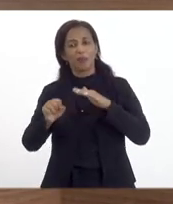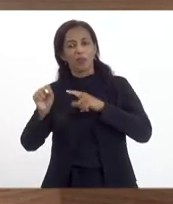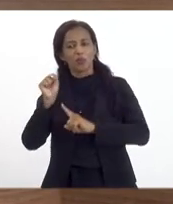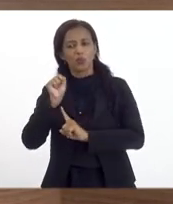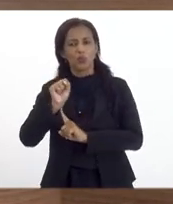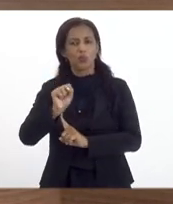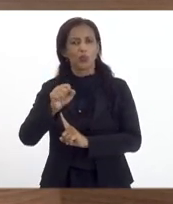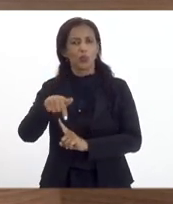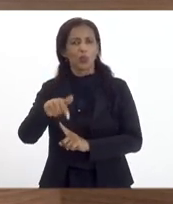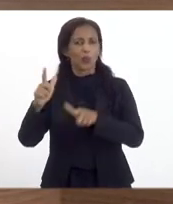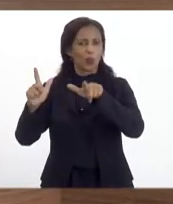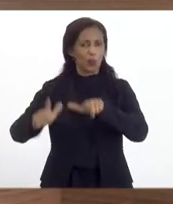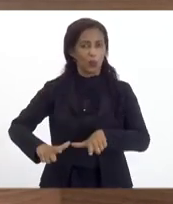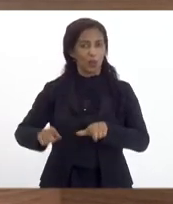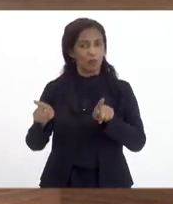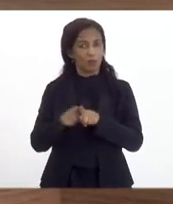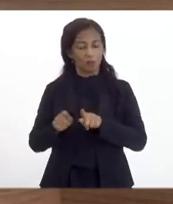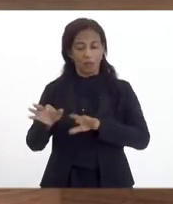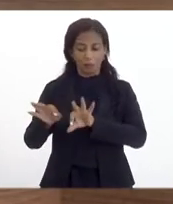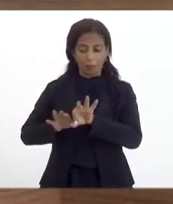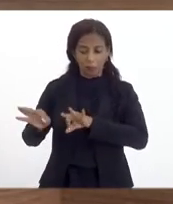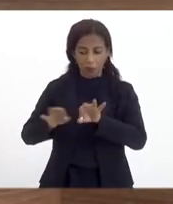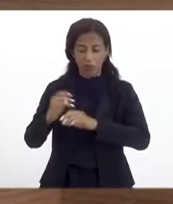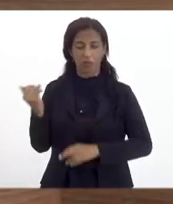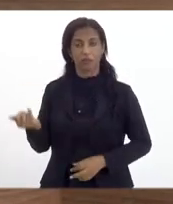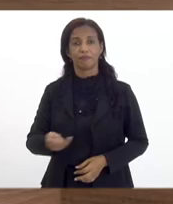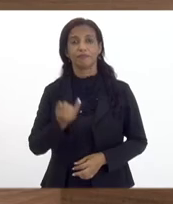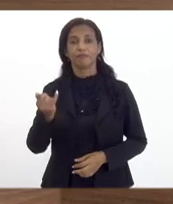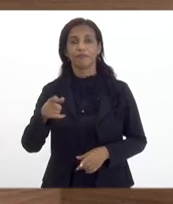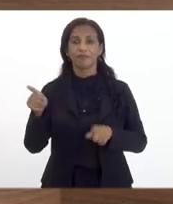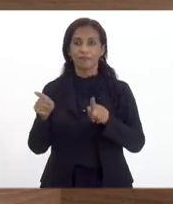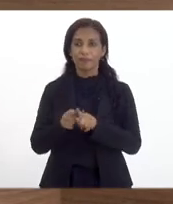Outro projeto também muito interessante, Joios, que também